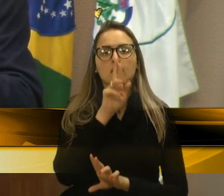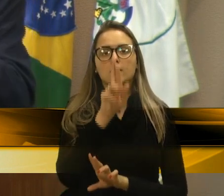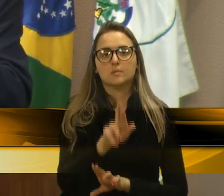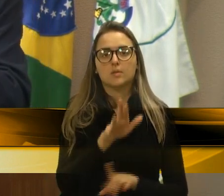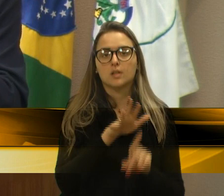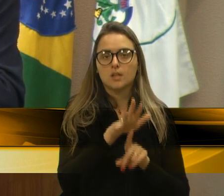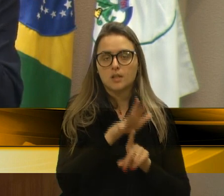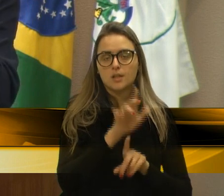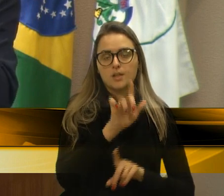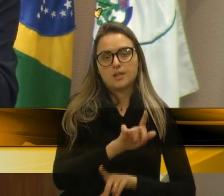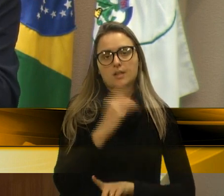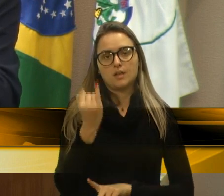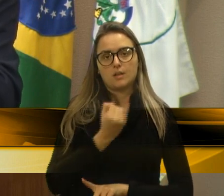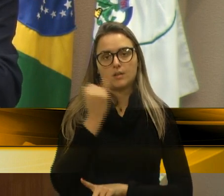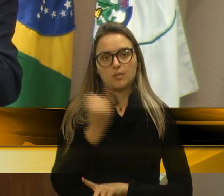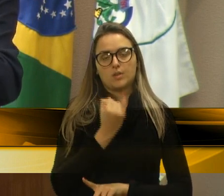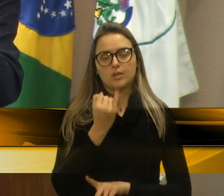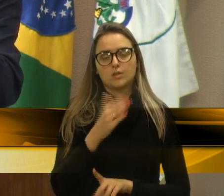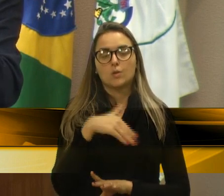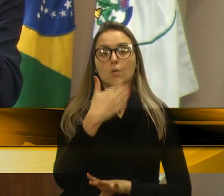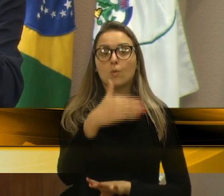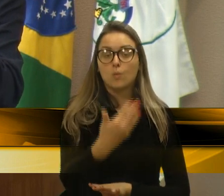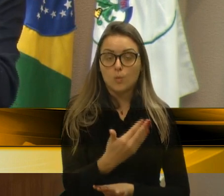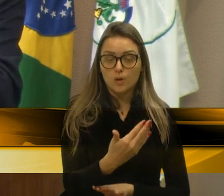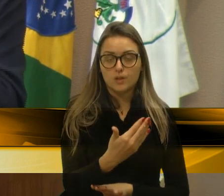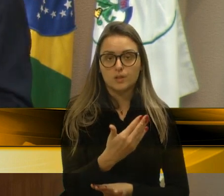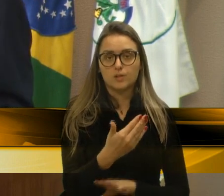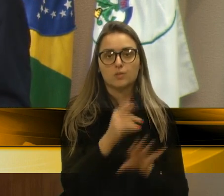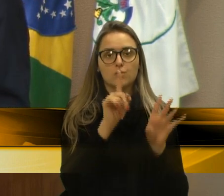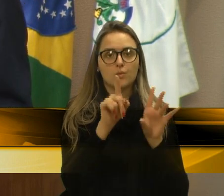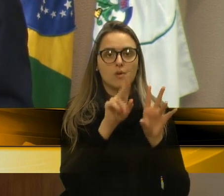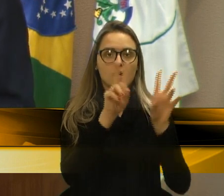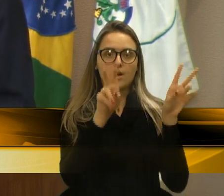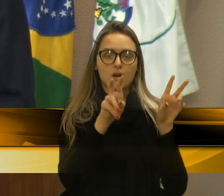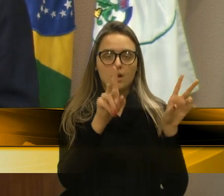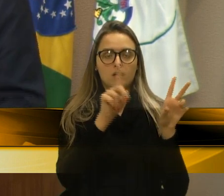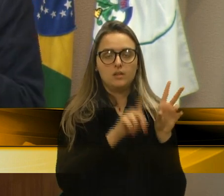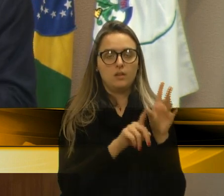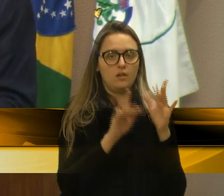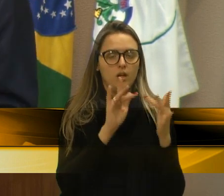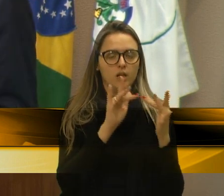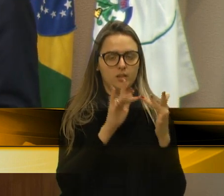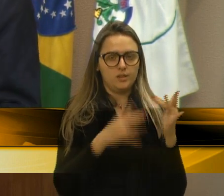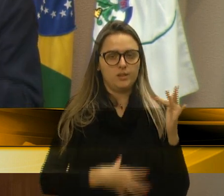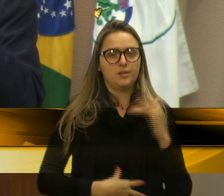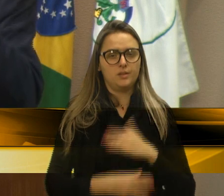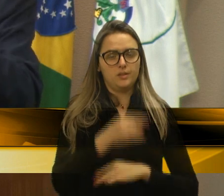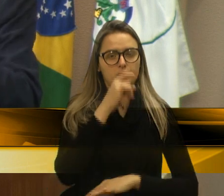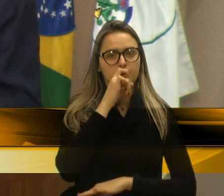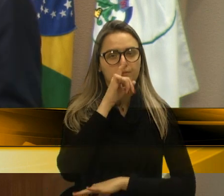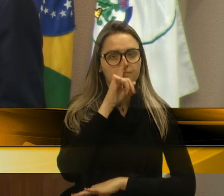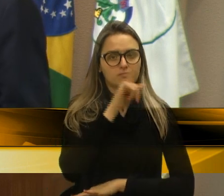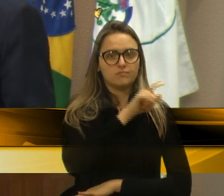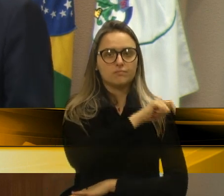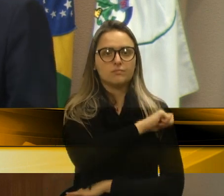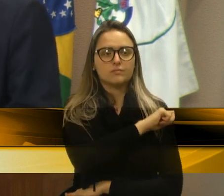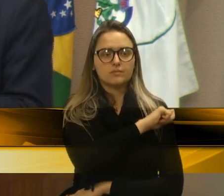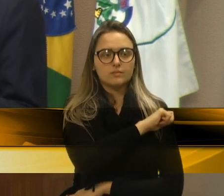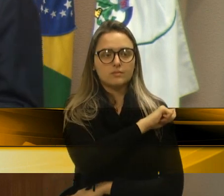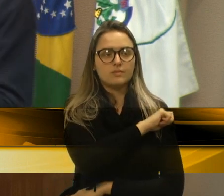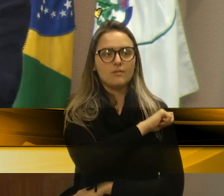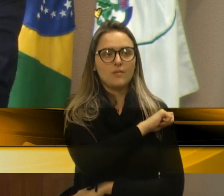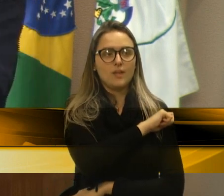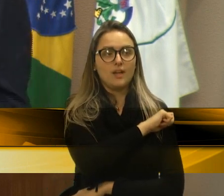importante, sim, quando atende um filho de um pai, um aluno, e que